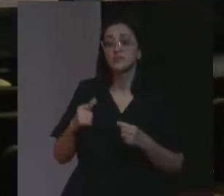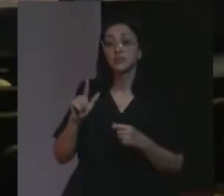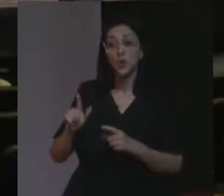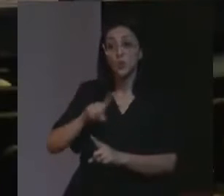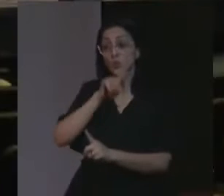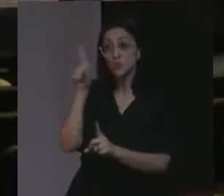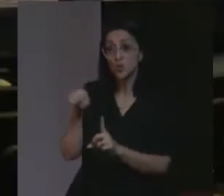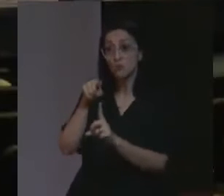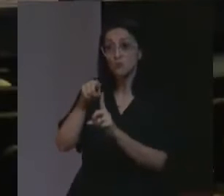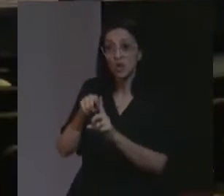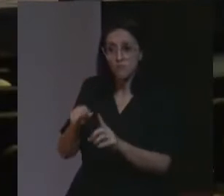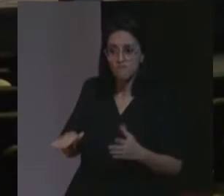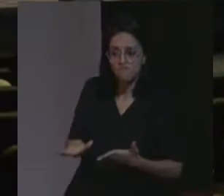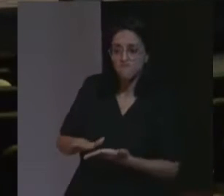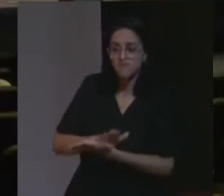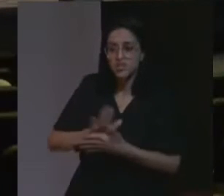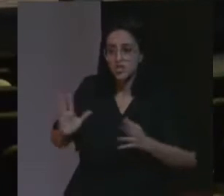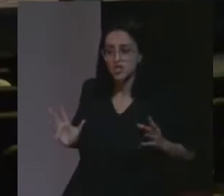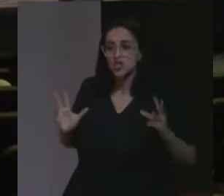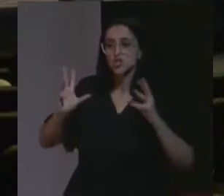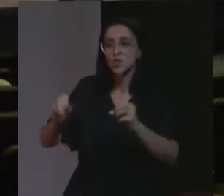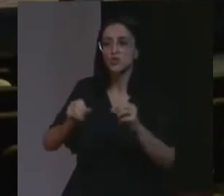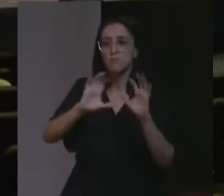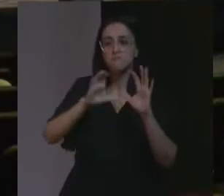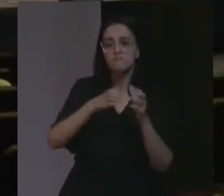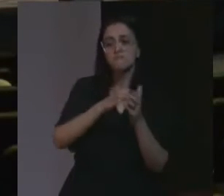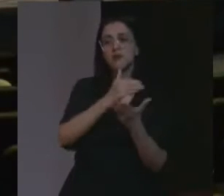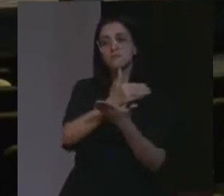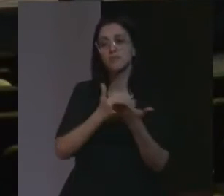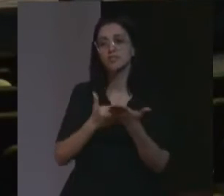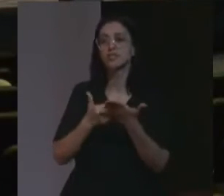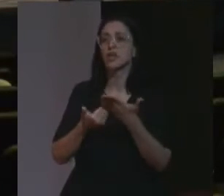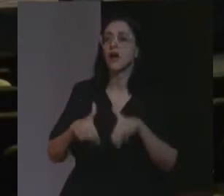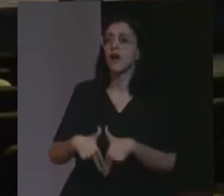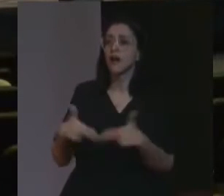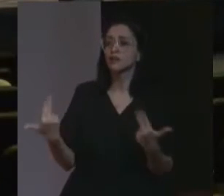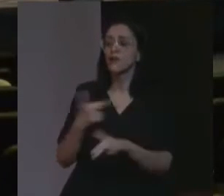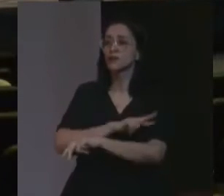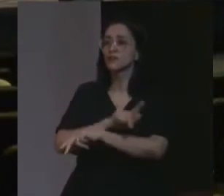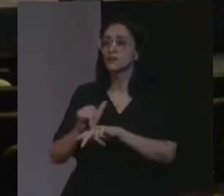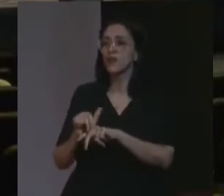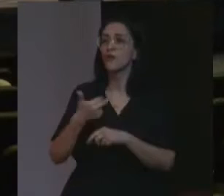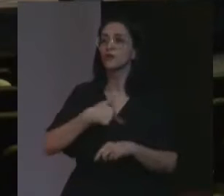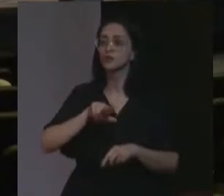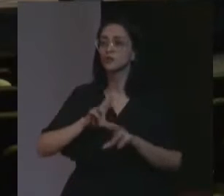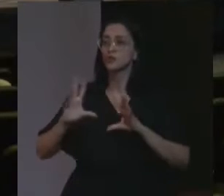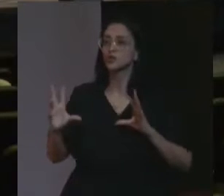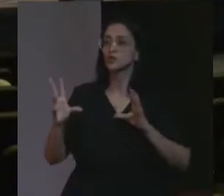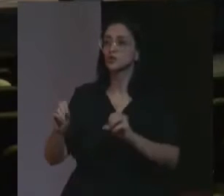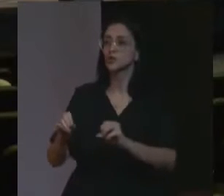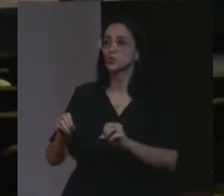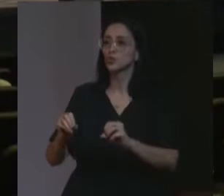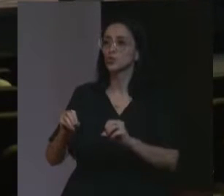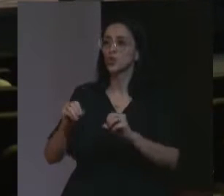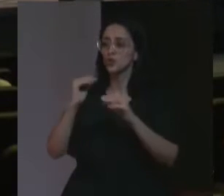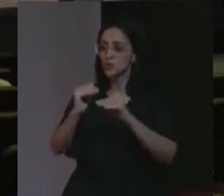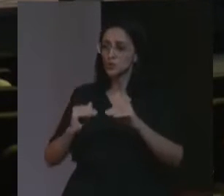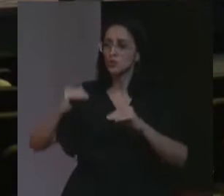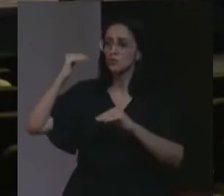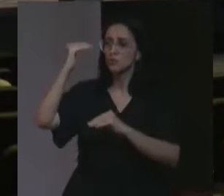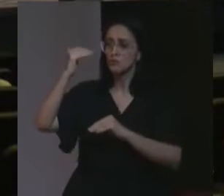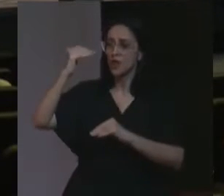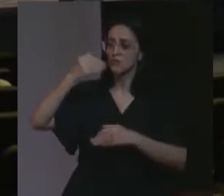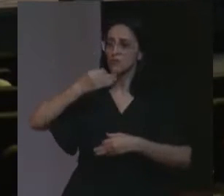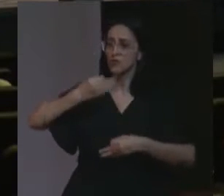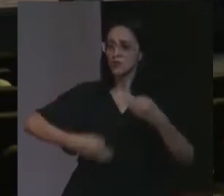intenção de destruir, no todo ou em parte, grupo nacional, étnico, racial ou religioso. Isso levou o Supremo Tribunal Federal, no